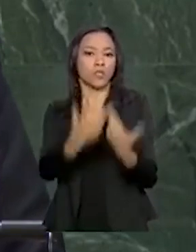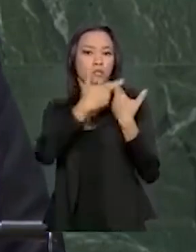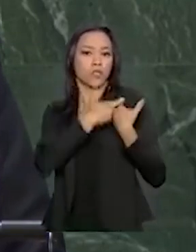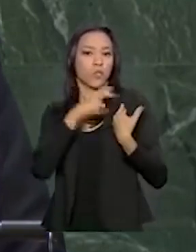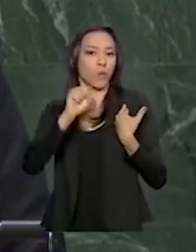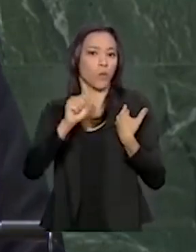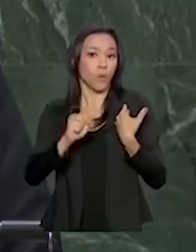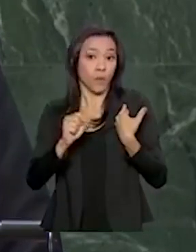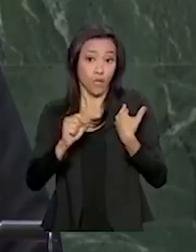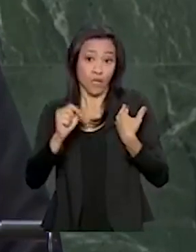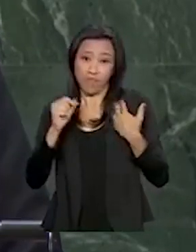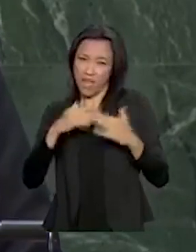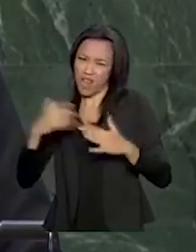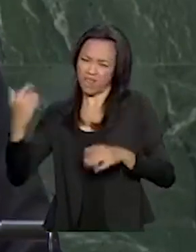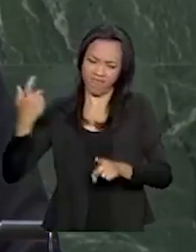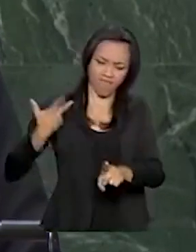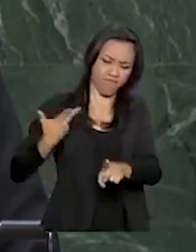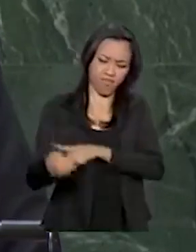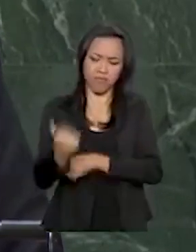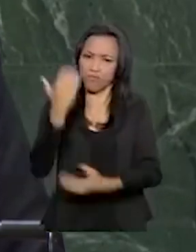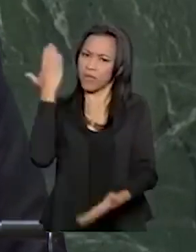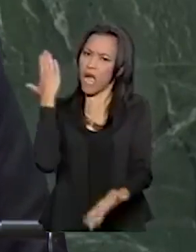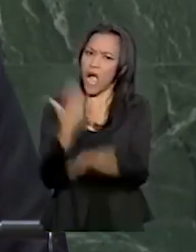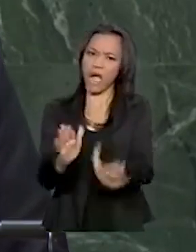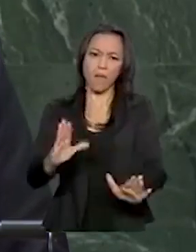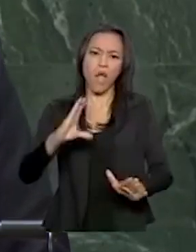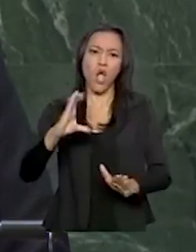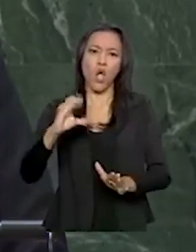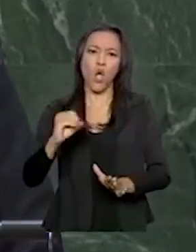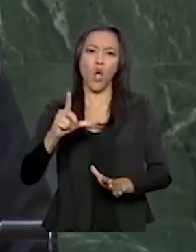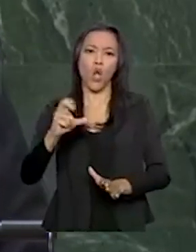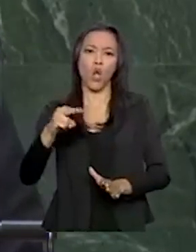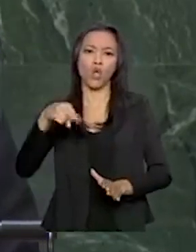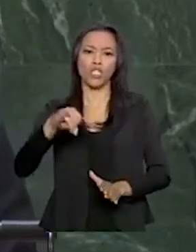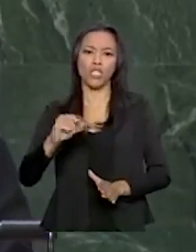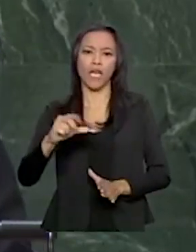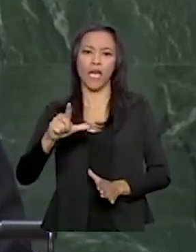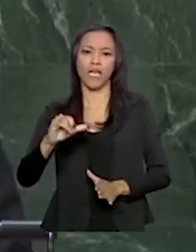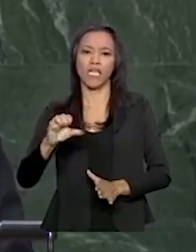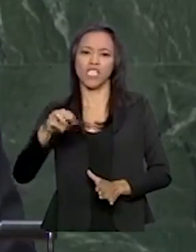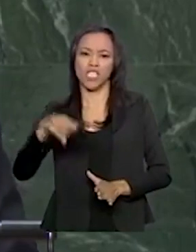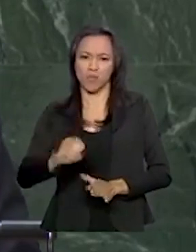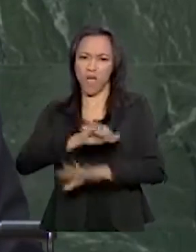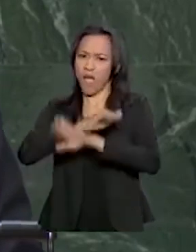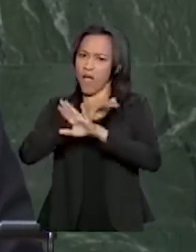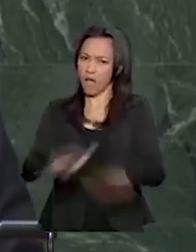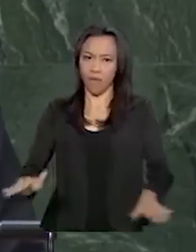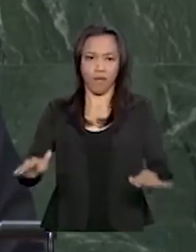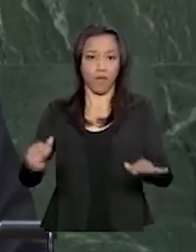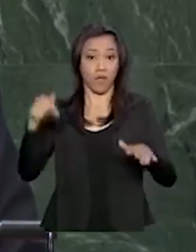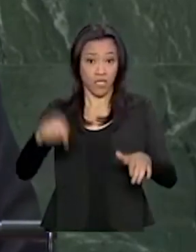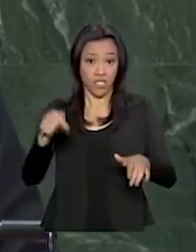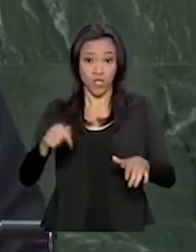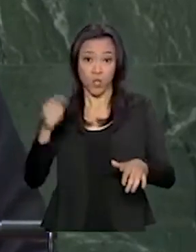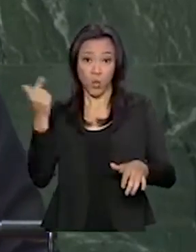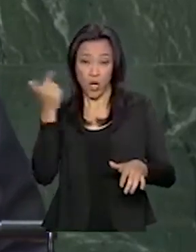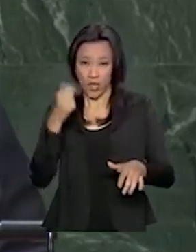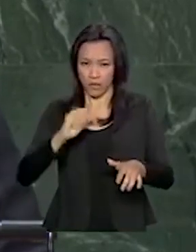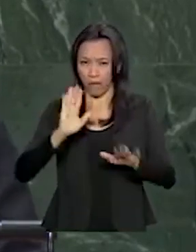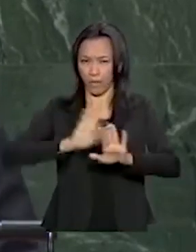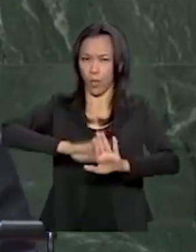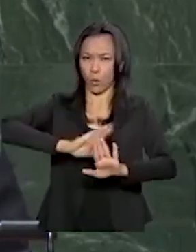colonialismo e não pode aceitar que essa mentalidade regresse a essas salas e corredores